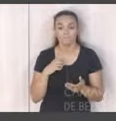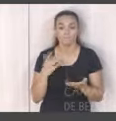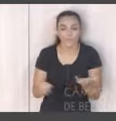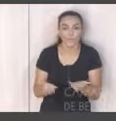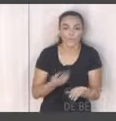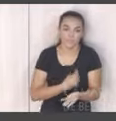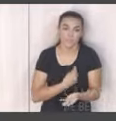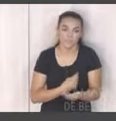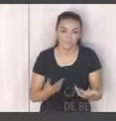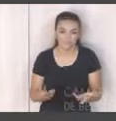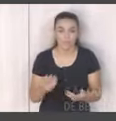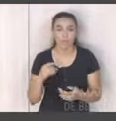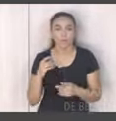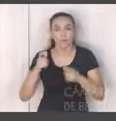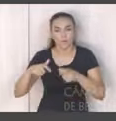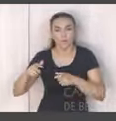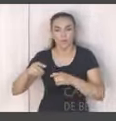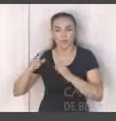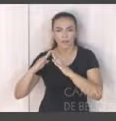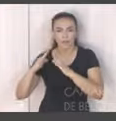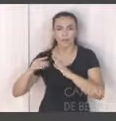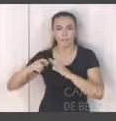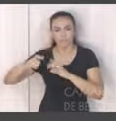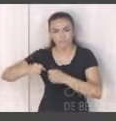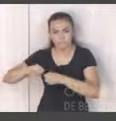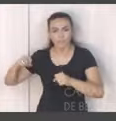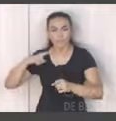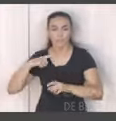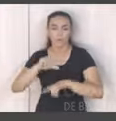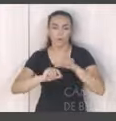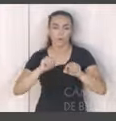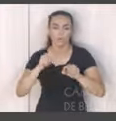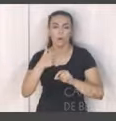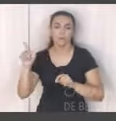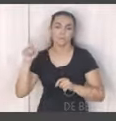de condomínio contratar aí inclusive cooperativo de outros catadores